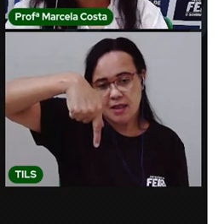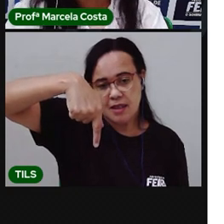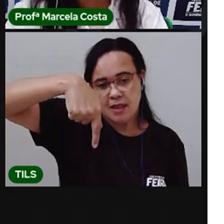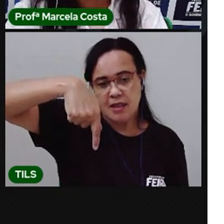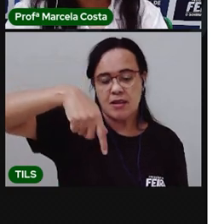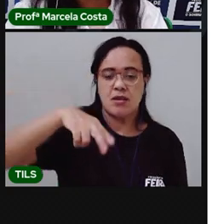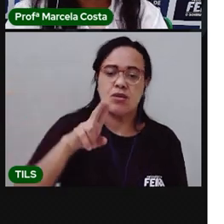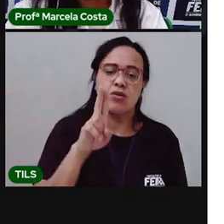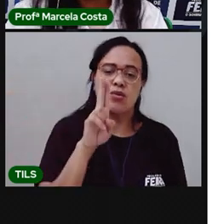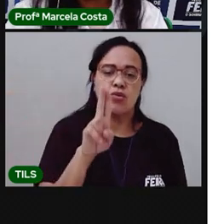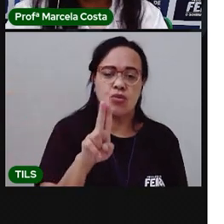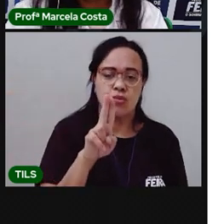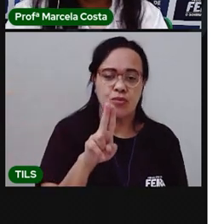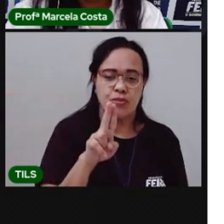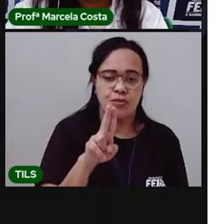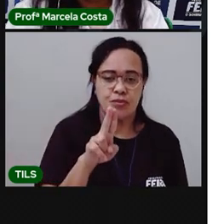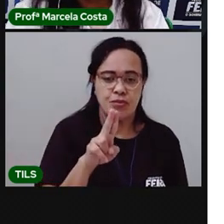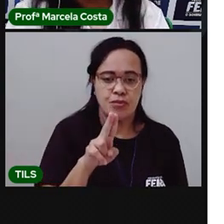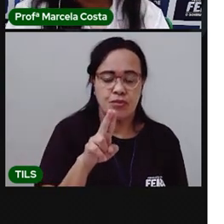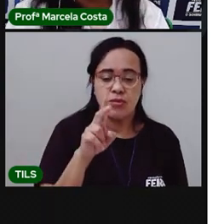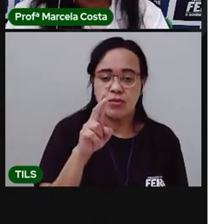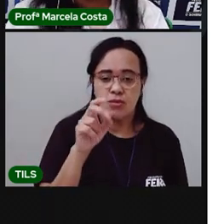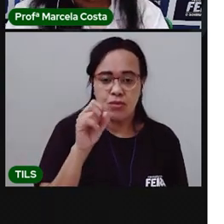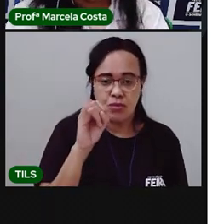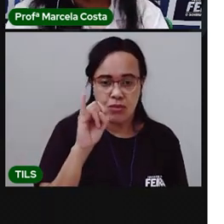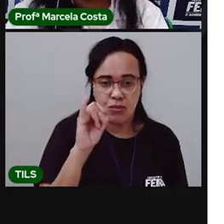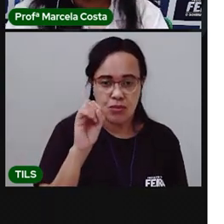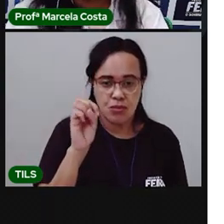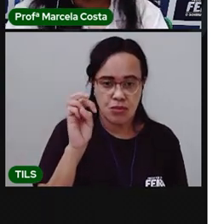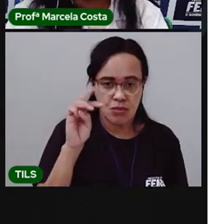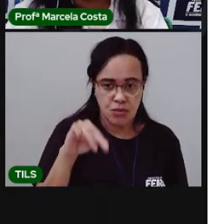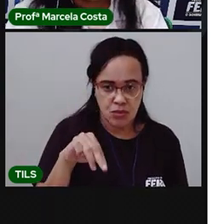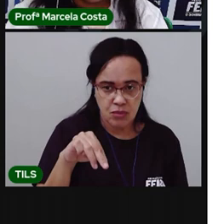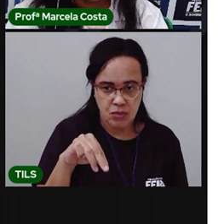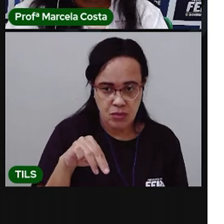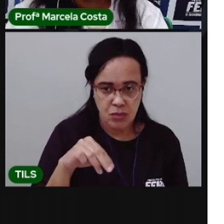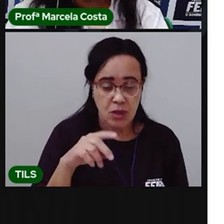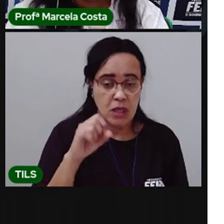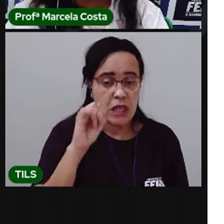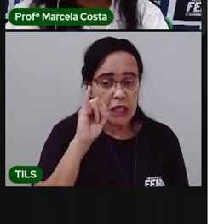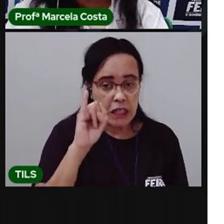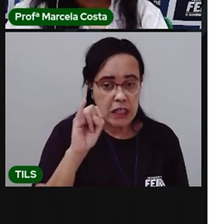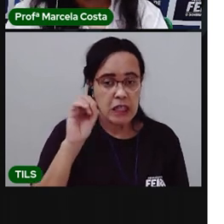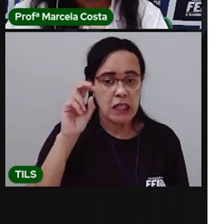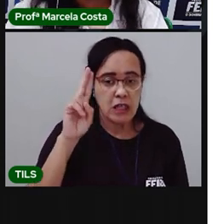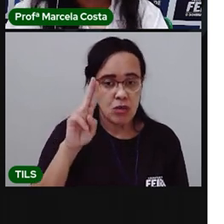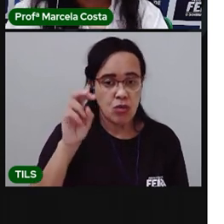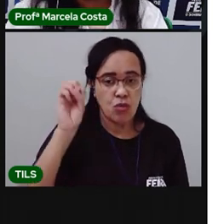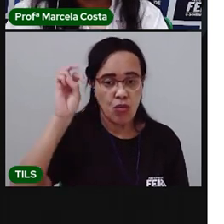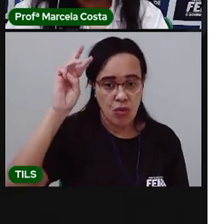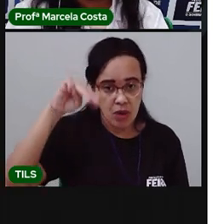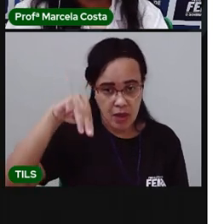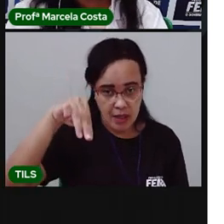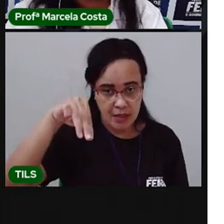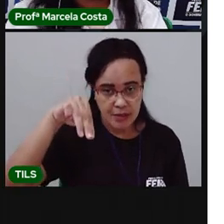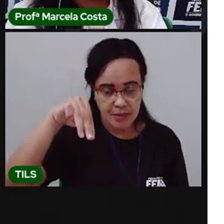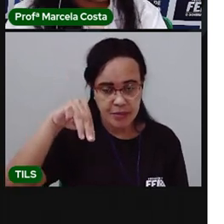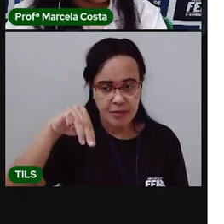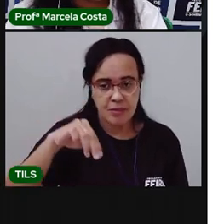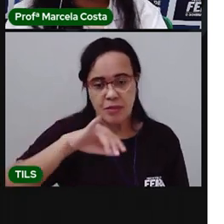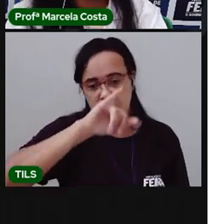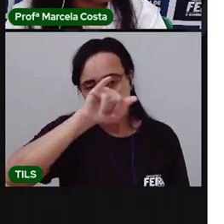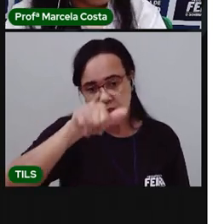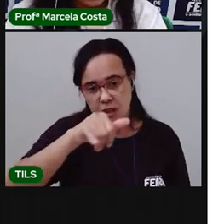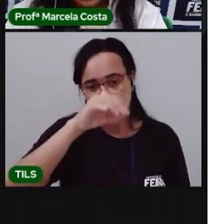depois o I e o M, né? Mas o M está aí na atividade